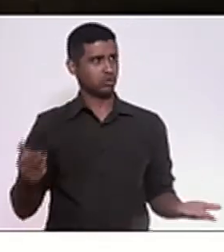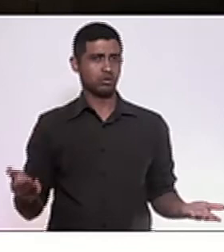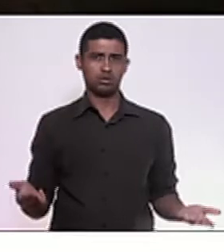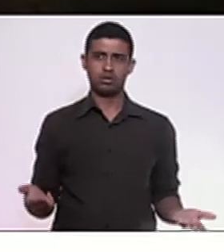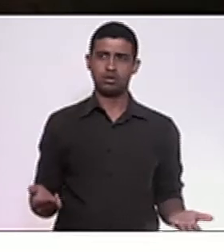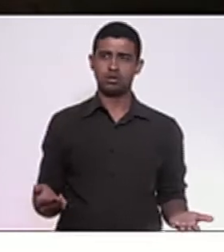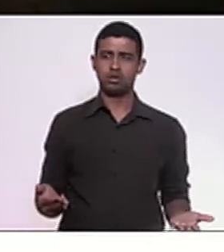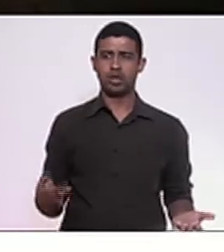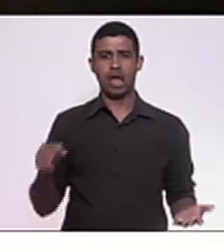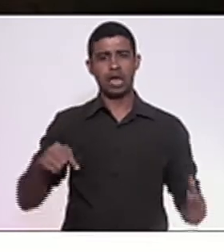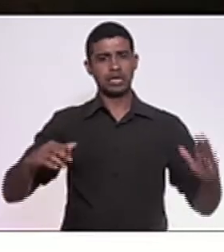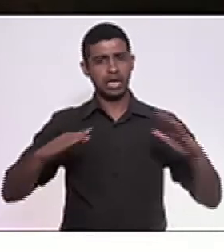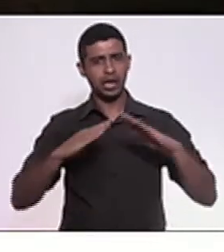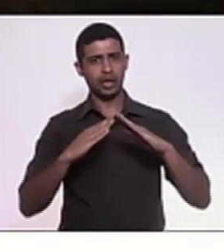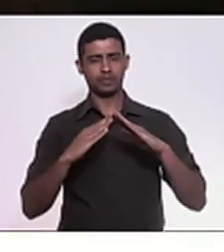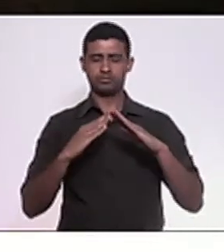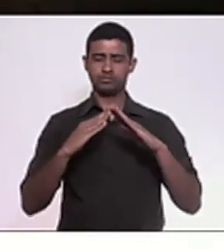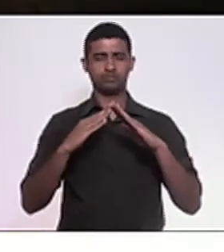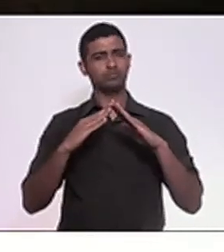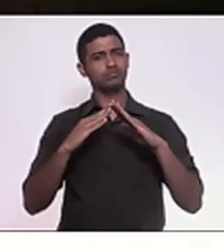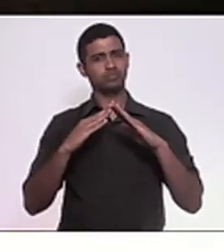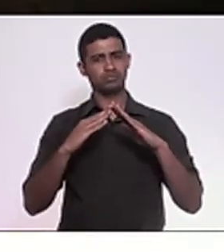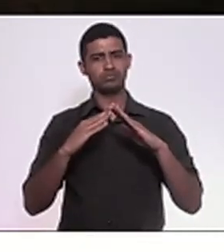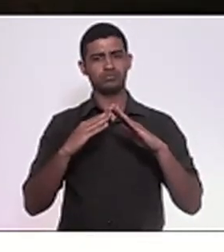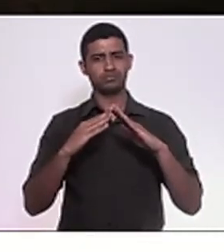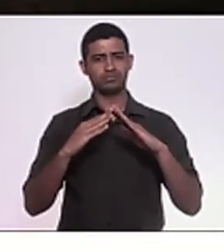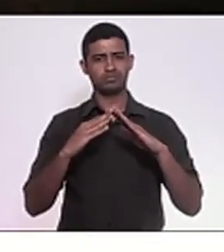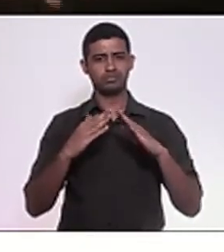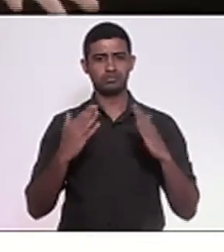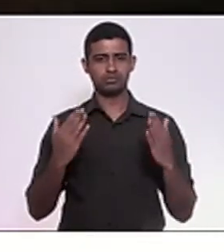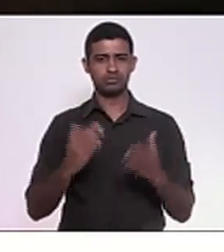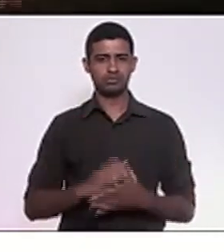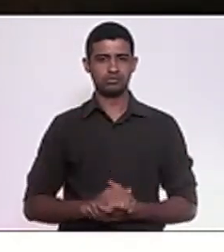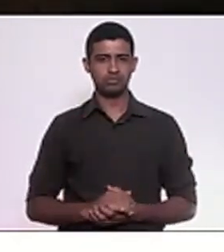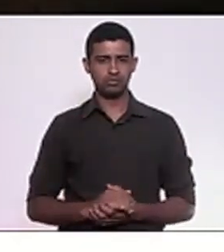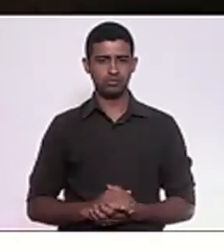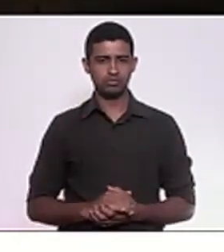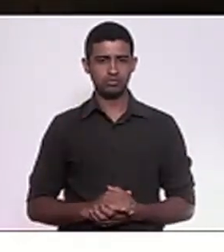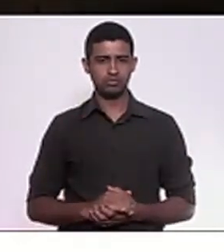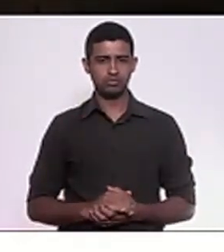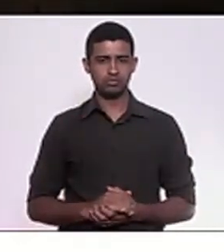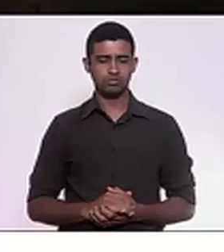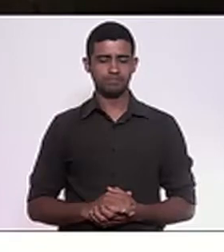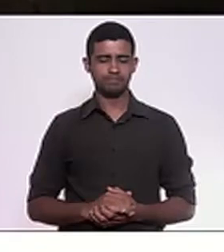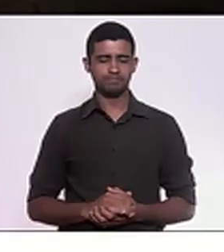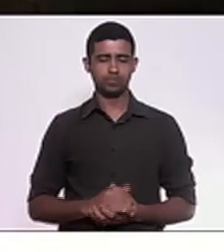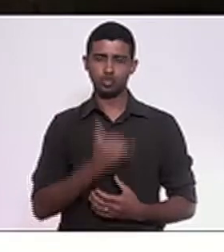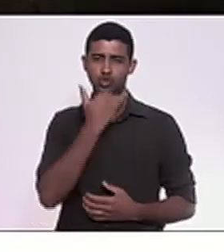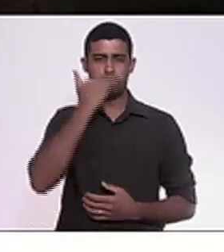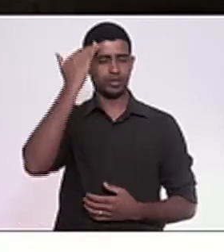casa virou chacota pelas mensagens que recebe do governo do Estado, deputada.